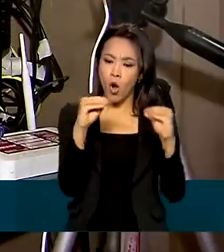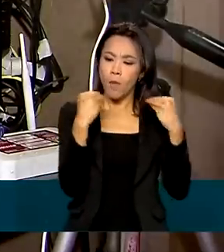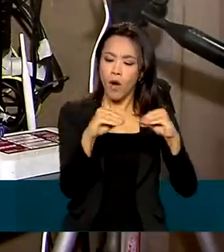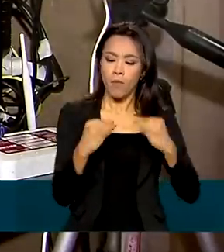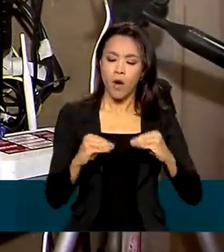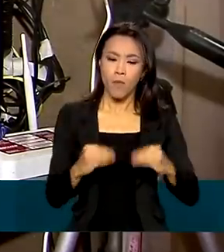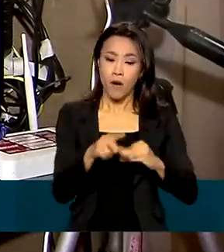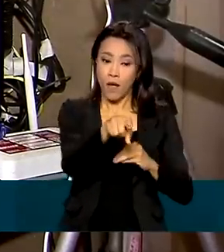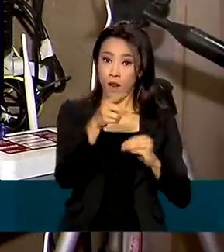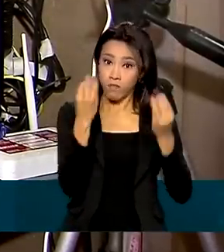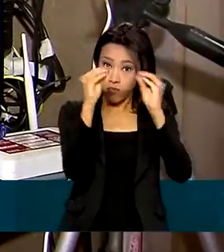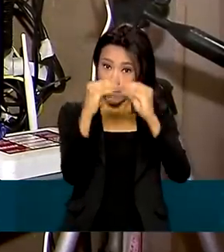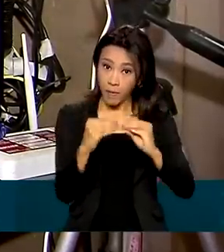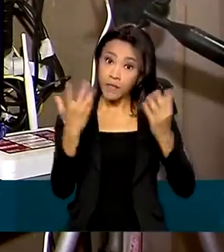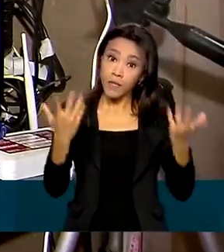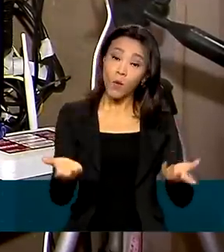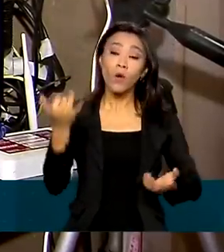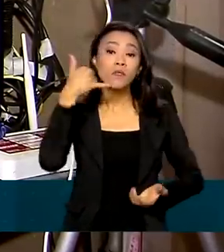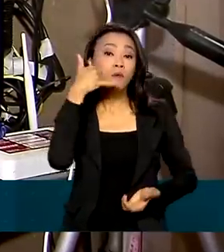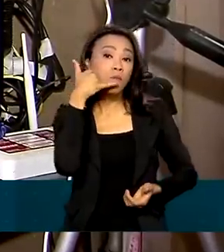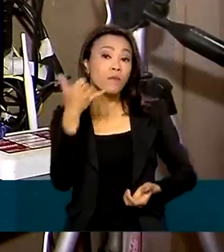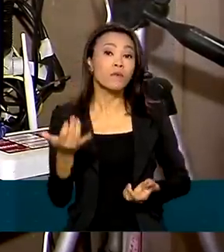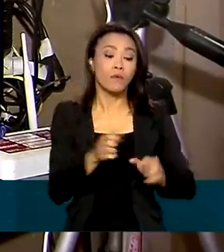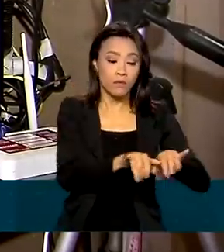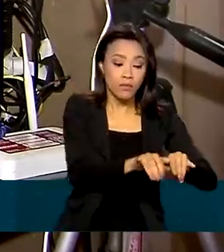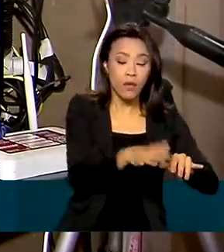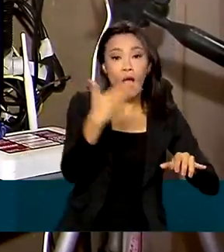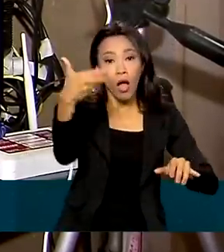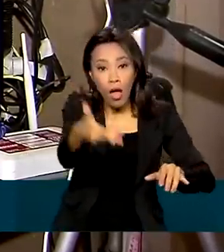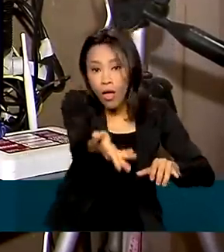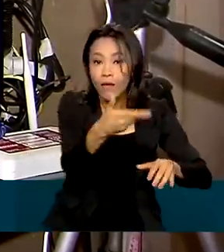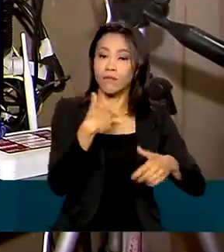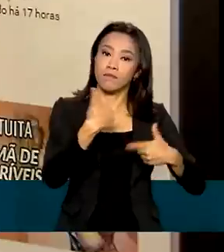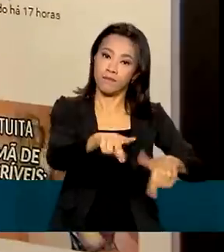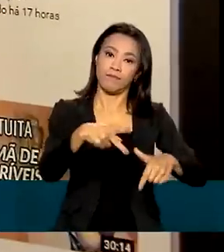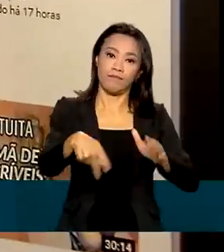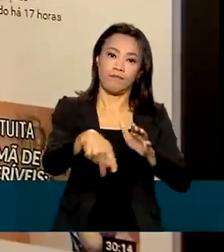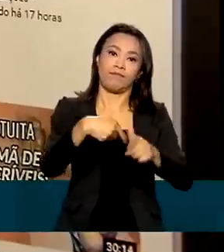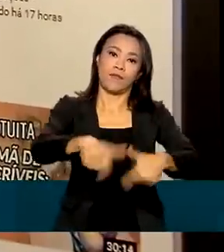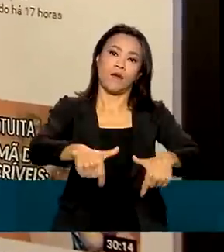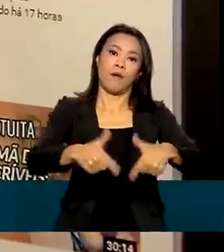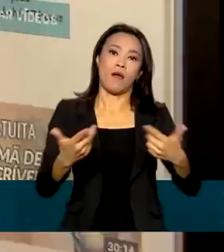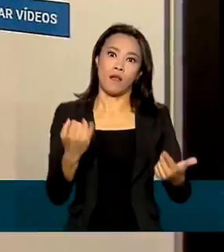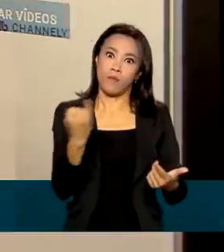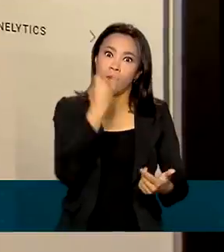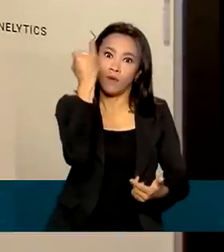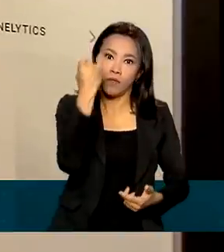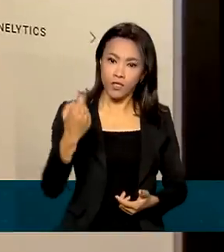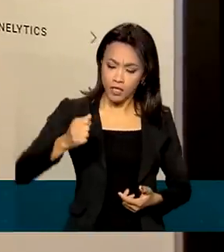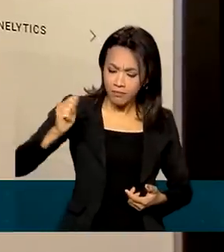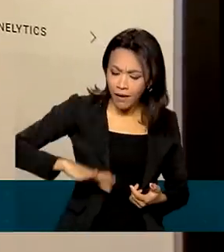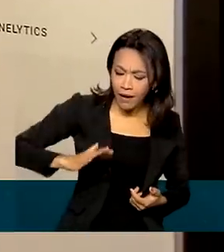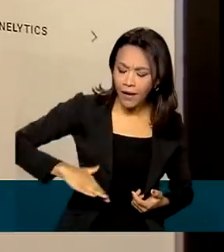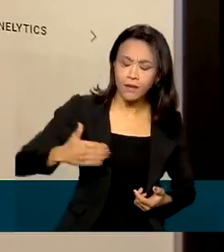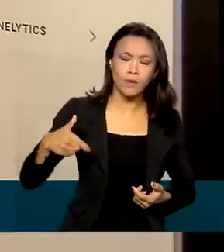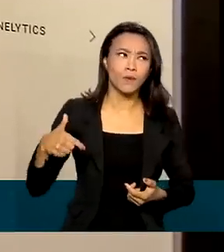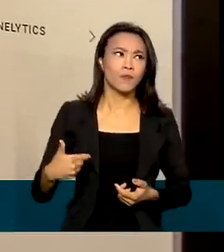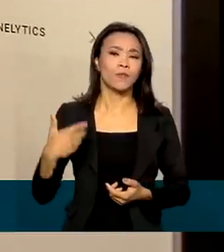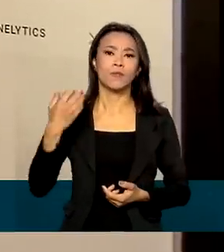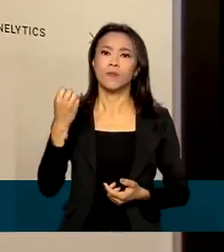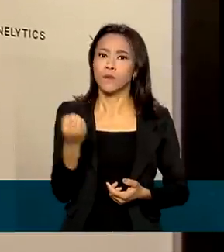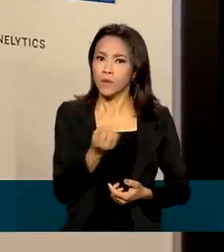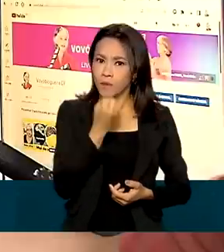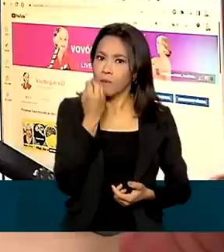Para ela, computador e celular são instrumentos de trabalho importantes. E uma conta mais barata é vantagem no